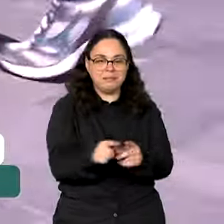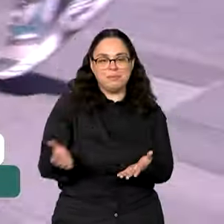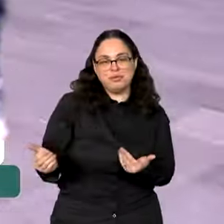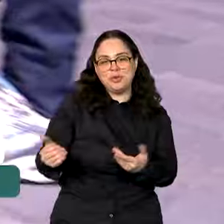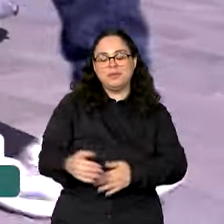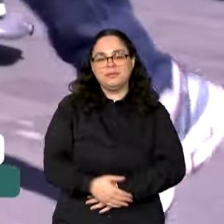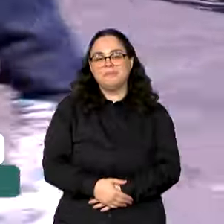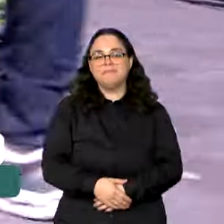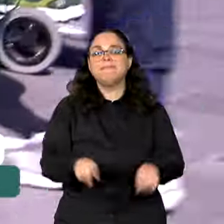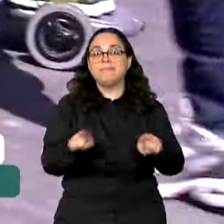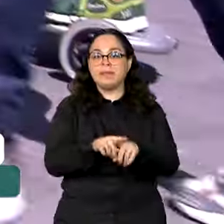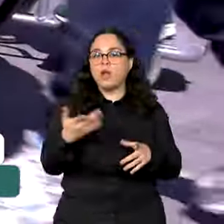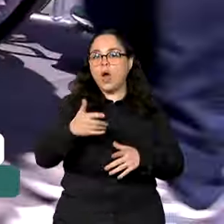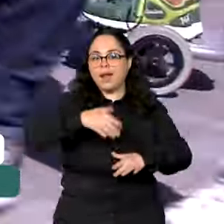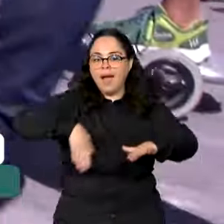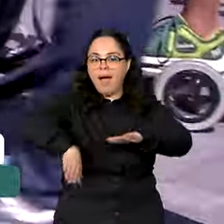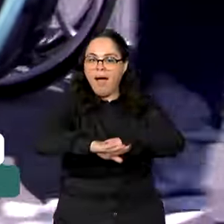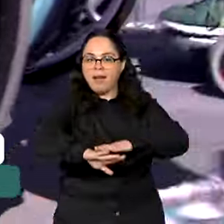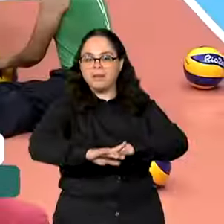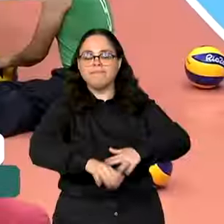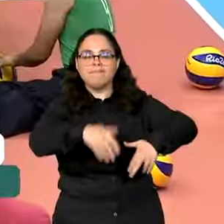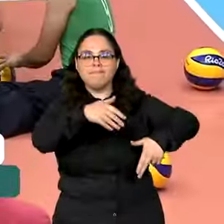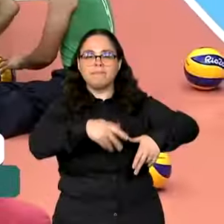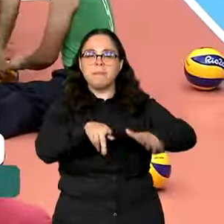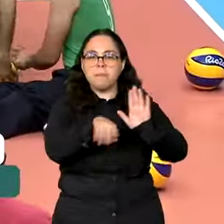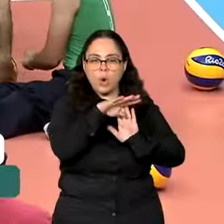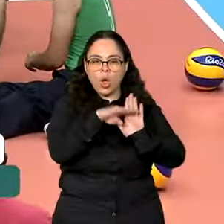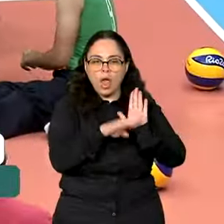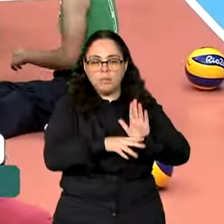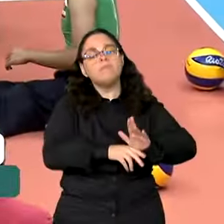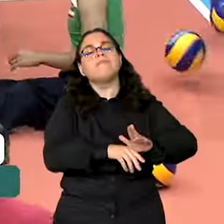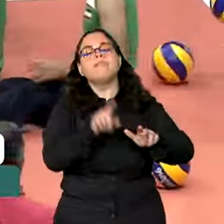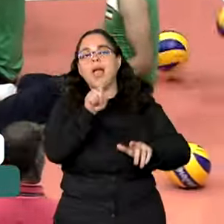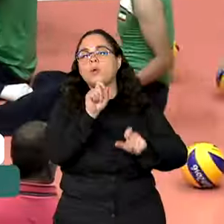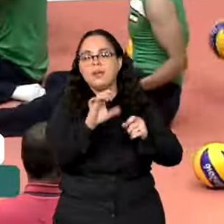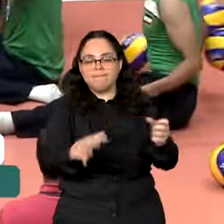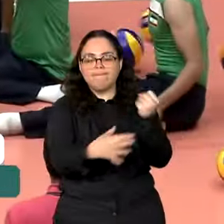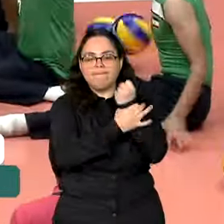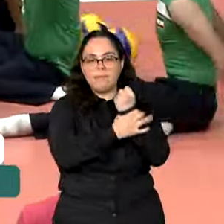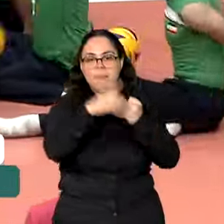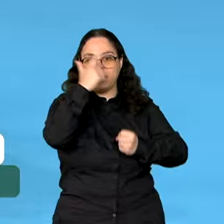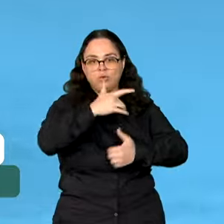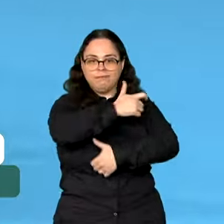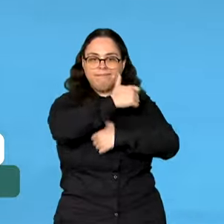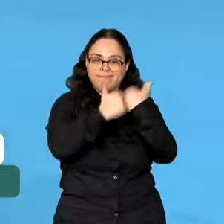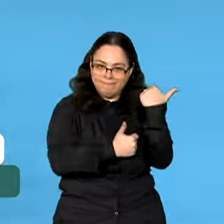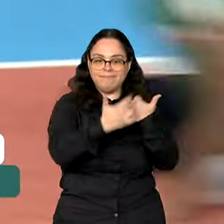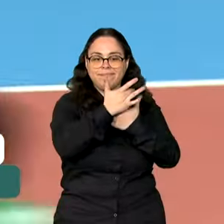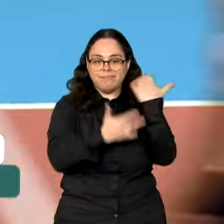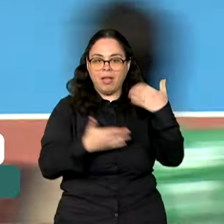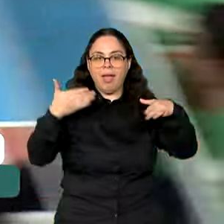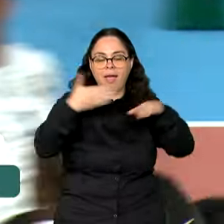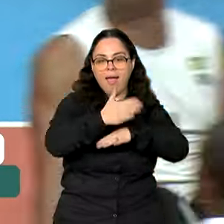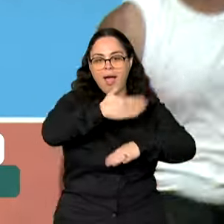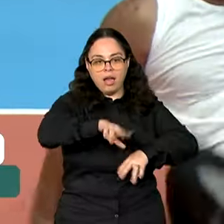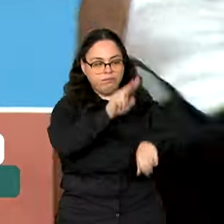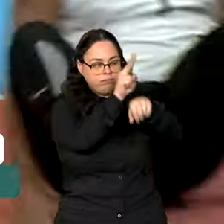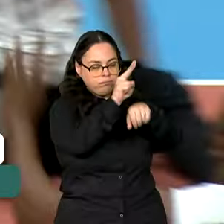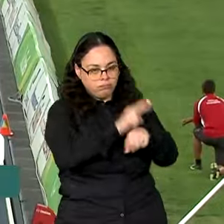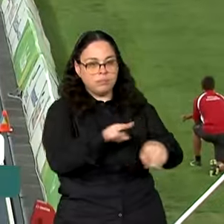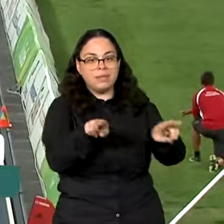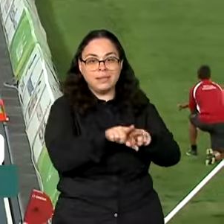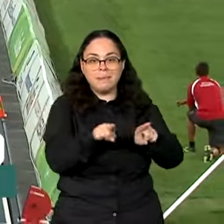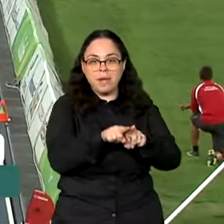Agora, um braço desse programa se dedica a garantir que os paratletas entrem na linha de cuidados